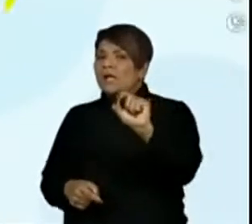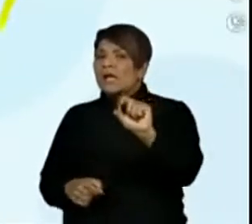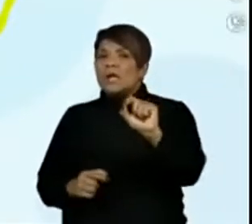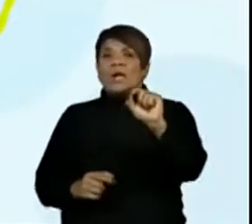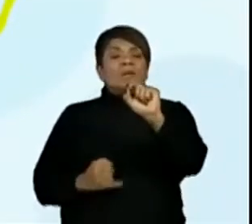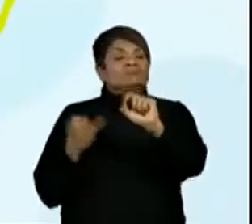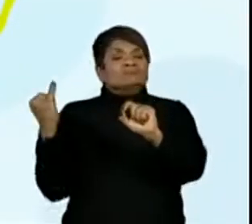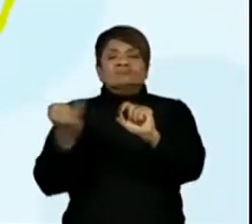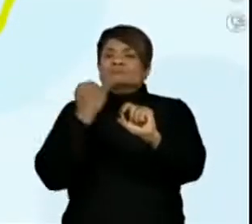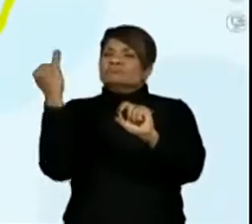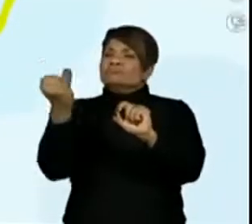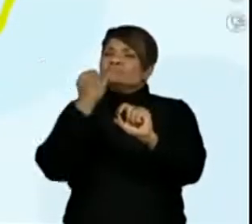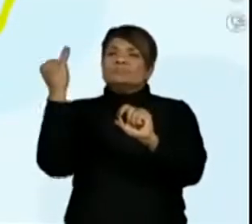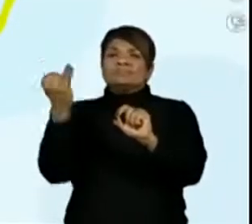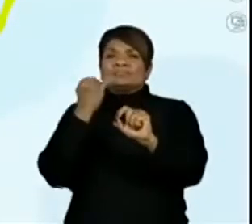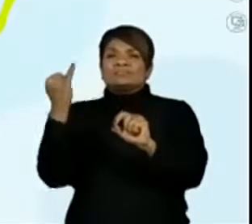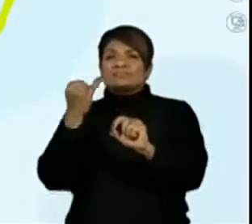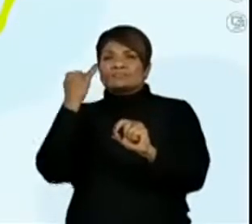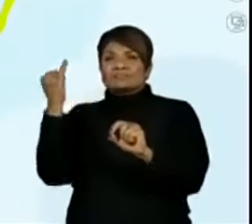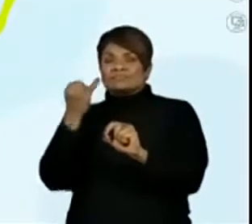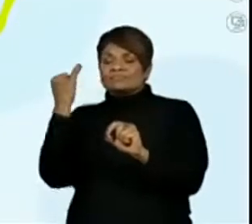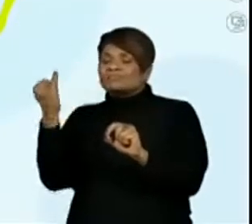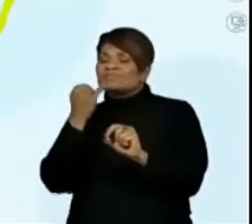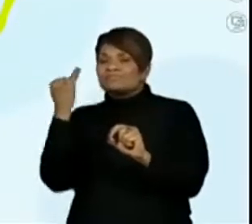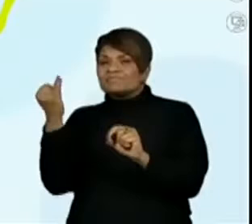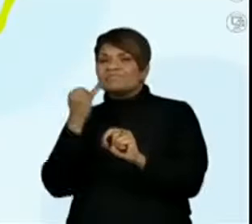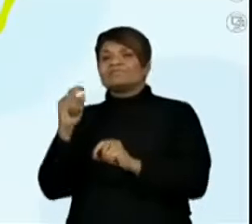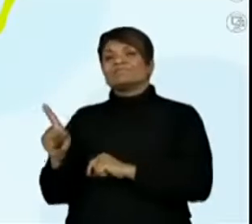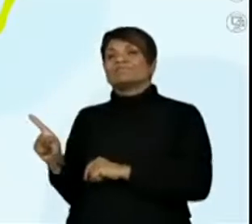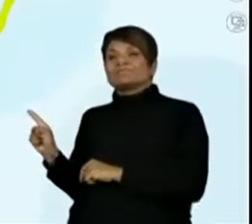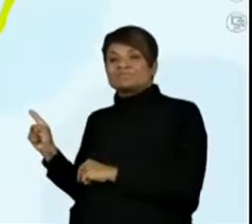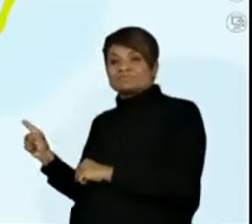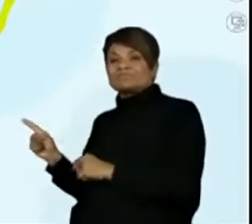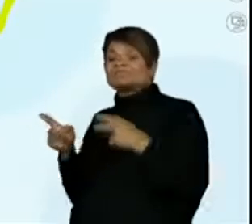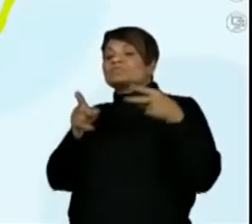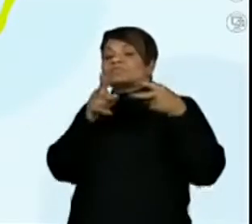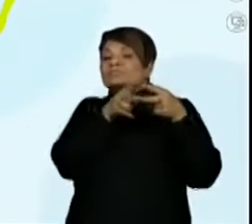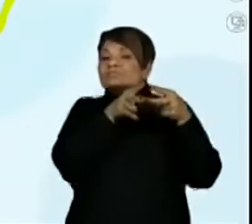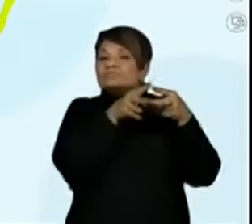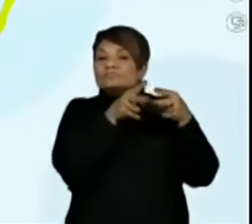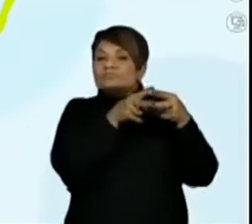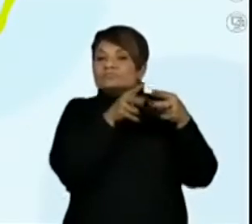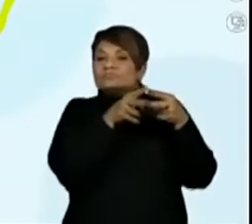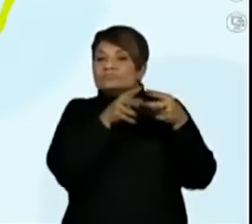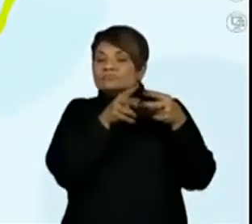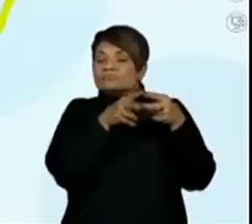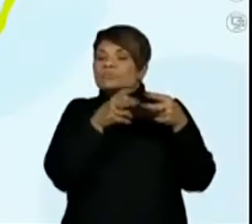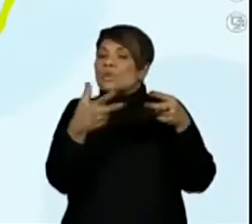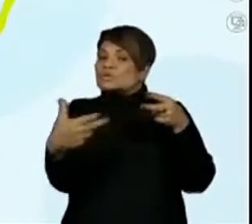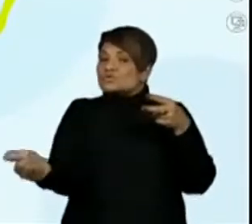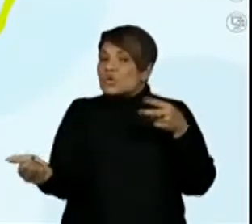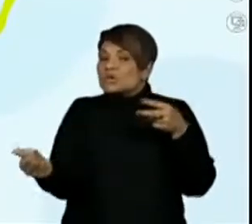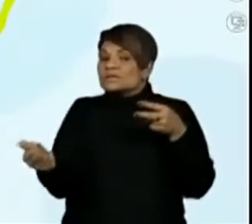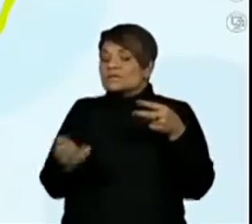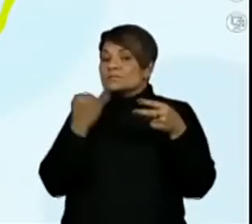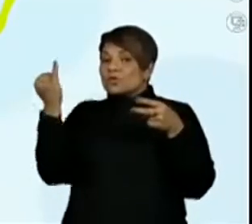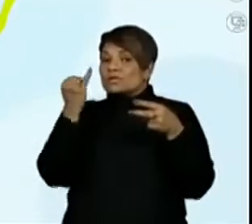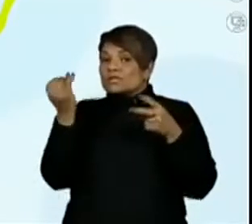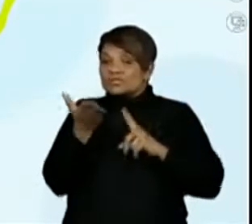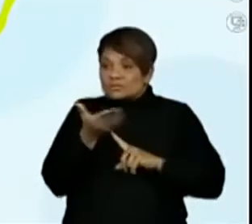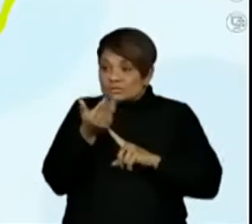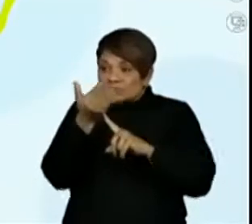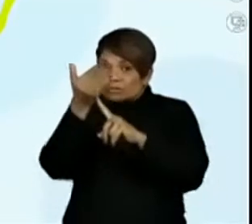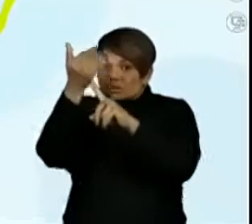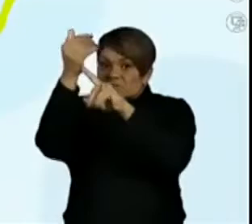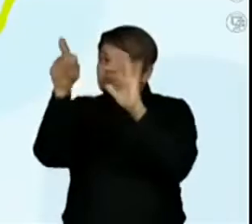importante. Está vendo aqui no amarelo? Olha, duas coisas importantes que são de tecnologia.